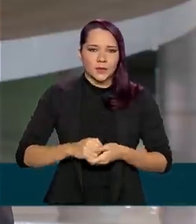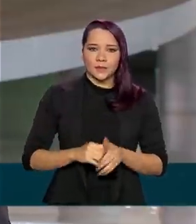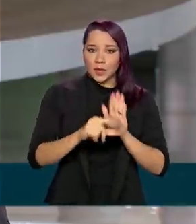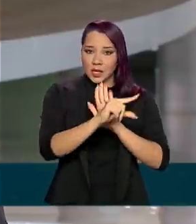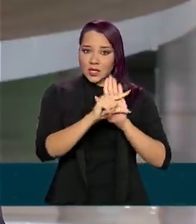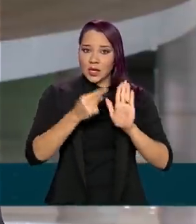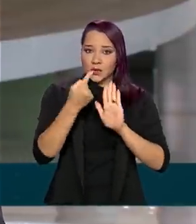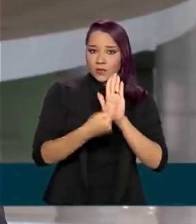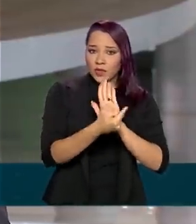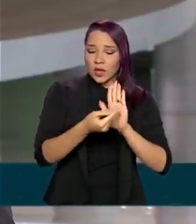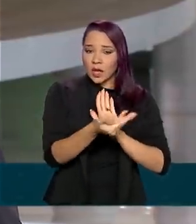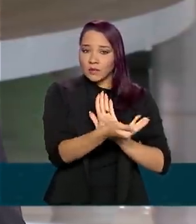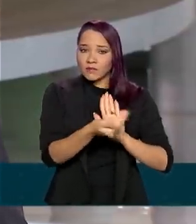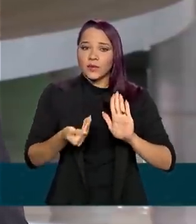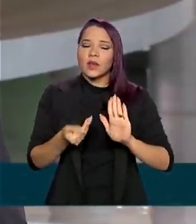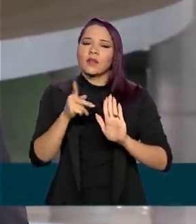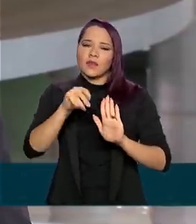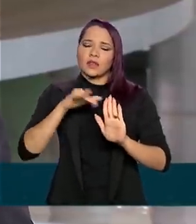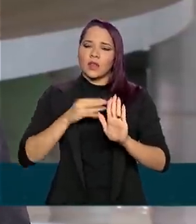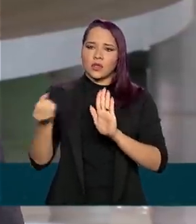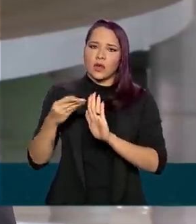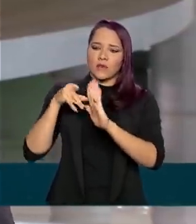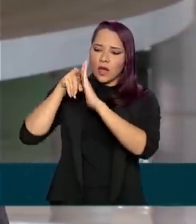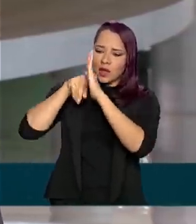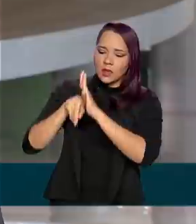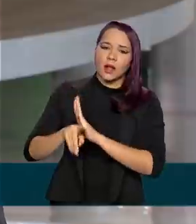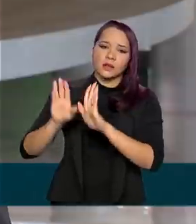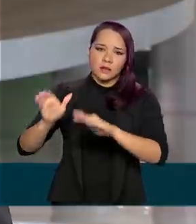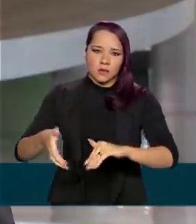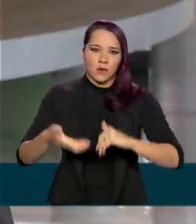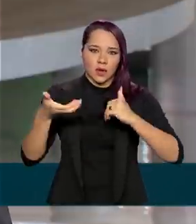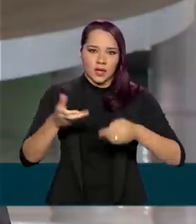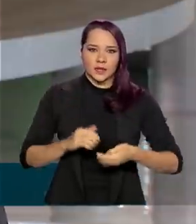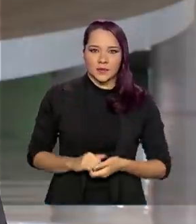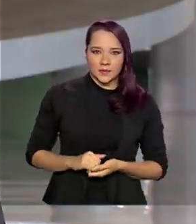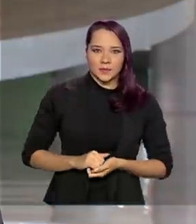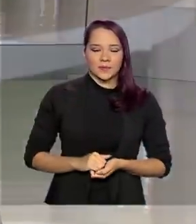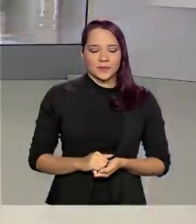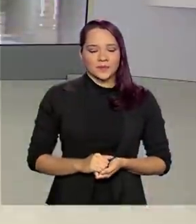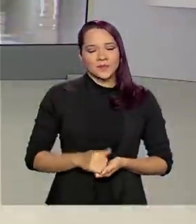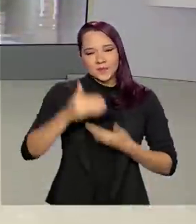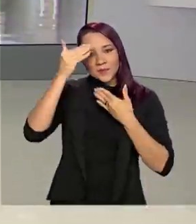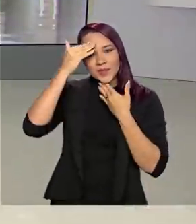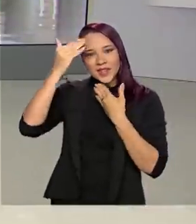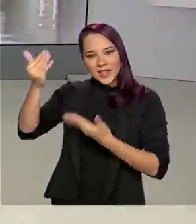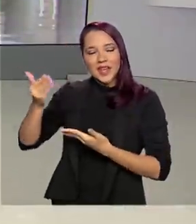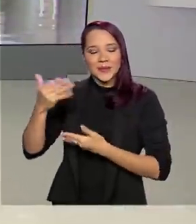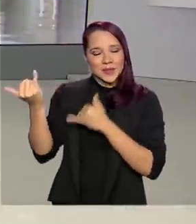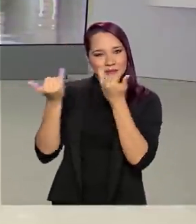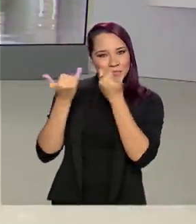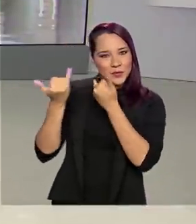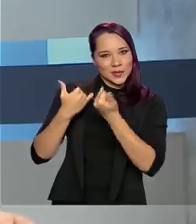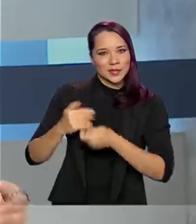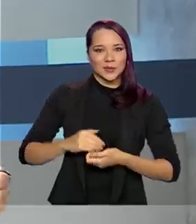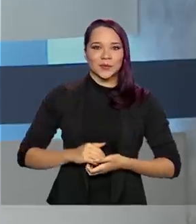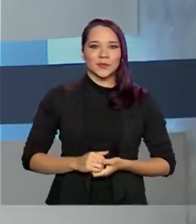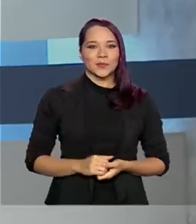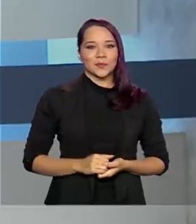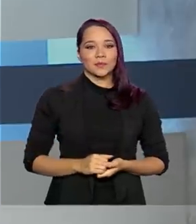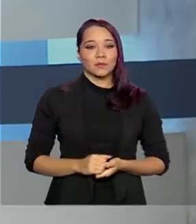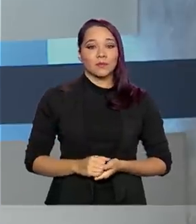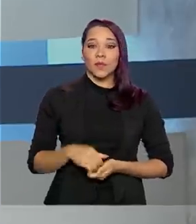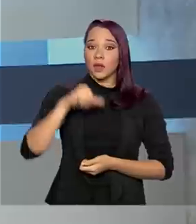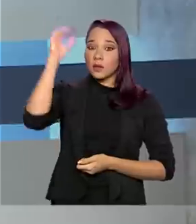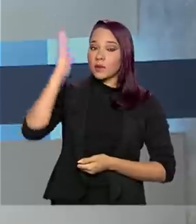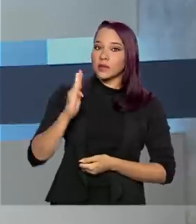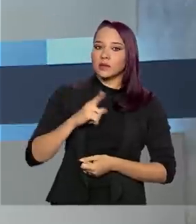vetado aí vai passar ainda por uma nova análise do Congresso Nacional. Renato, com você. Obrigada, Glauco, pelas suas informações. E o